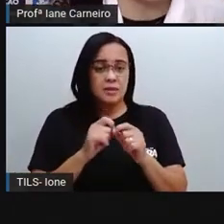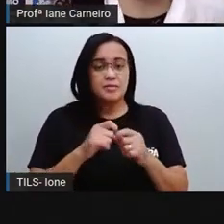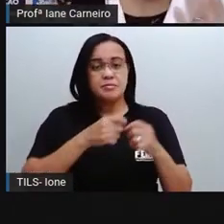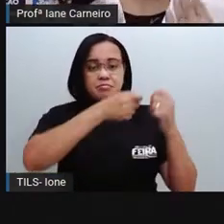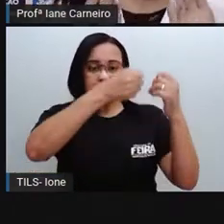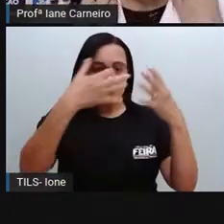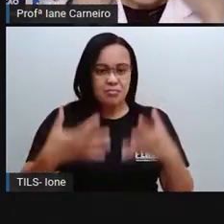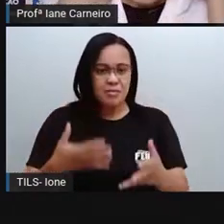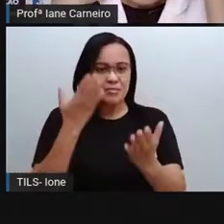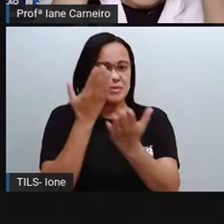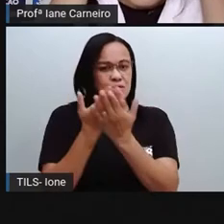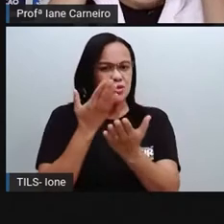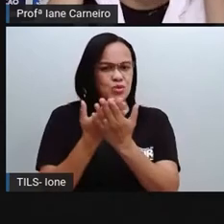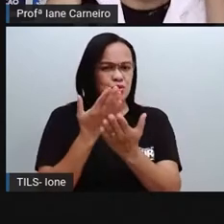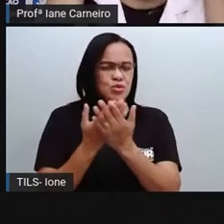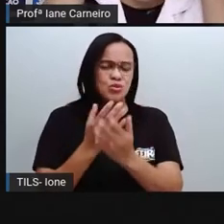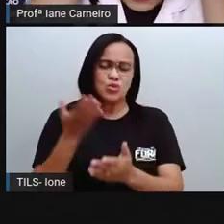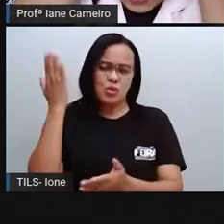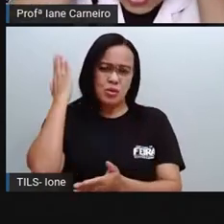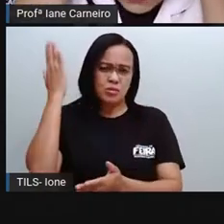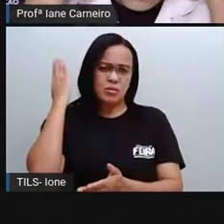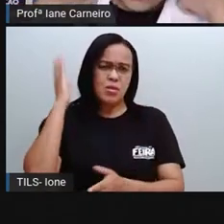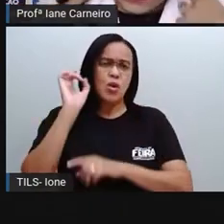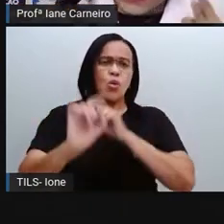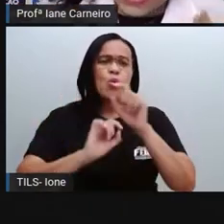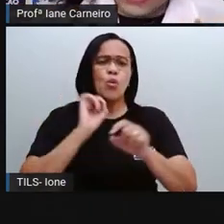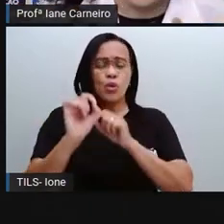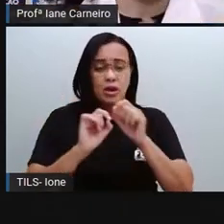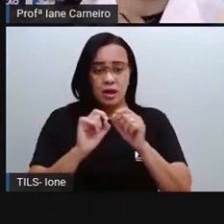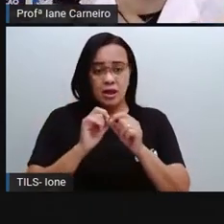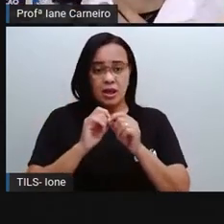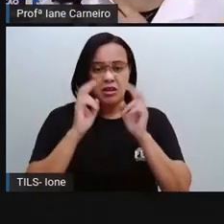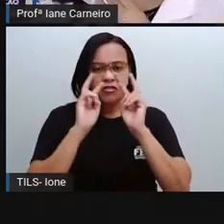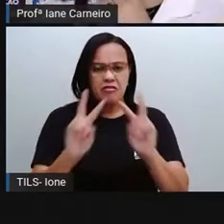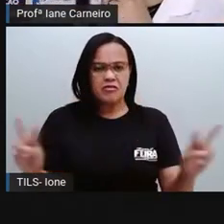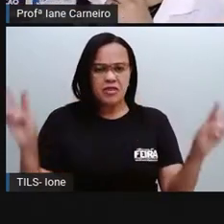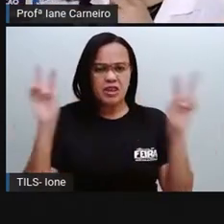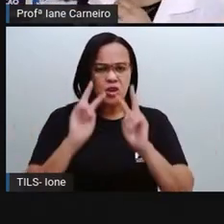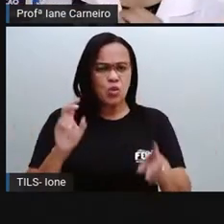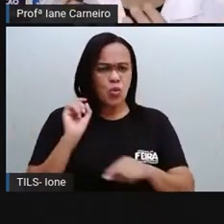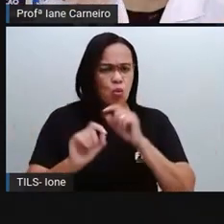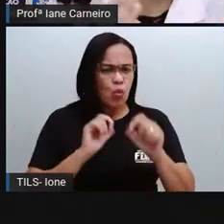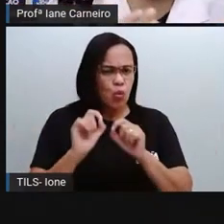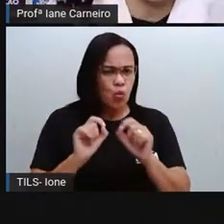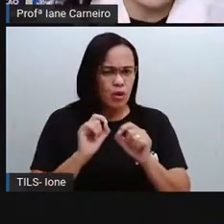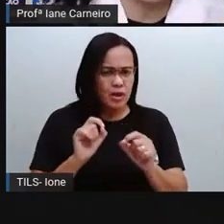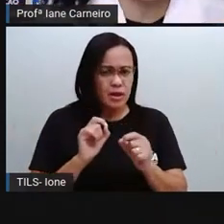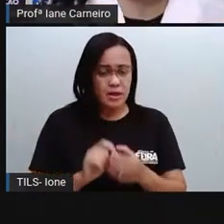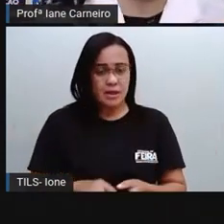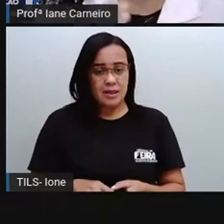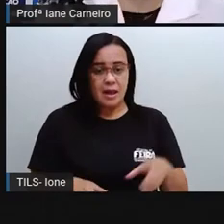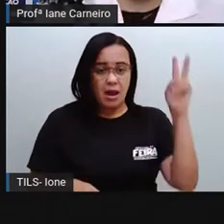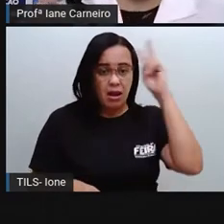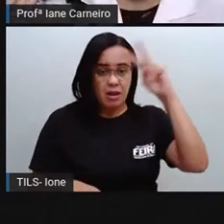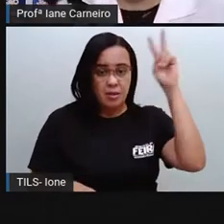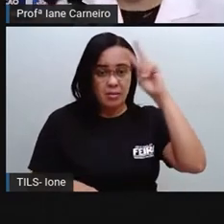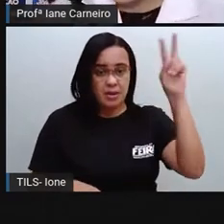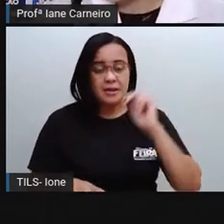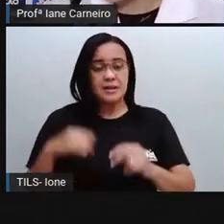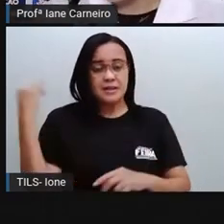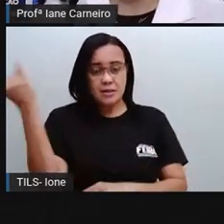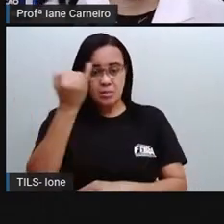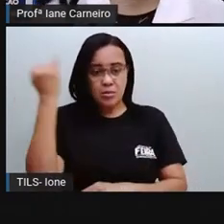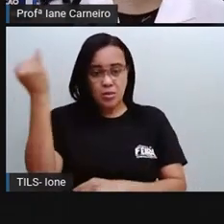aulas interiores, né? Então nas aulas interiores, nós vimos que nós falamos sobre descarte, né? A importância do